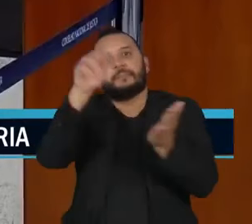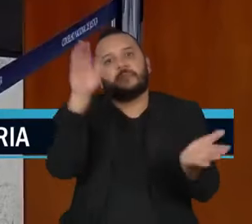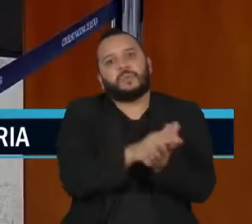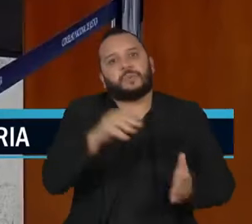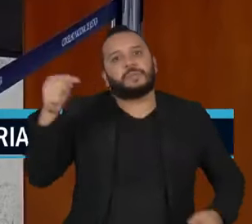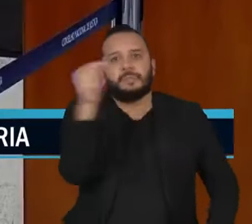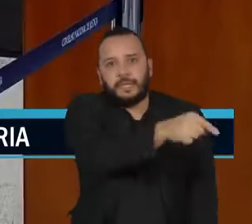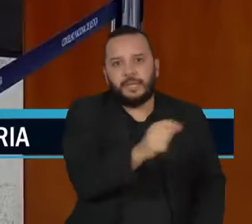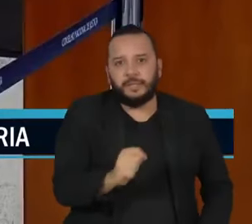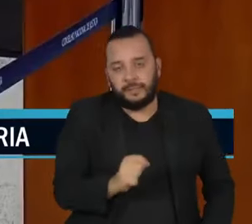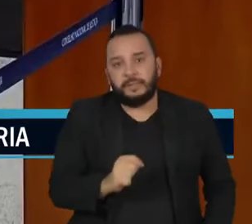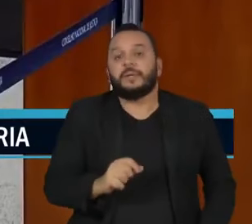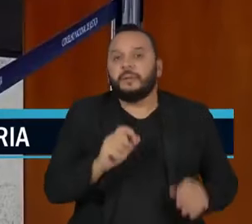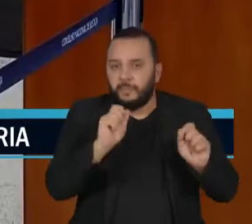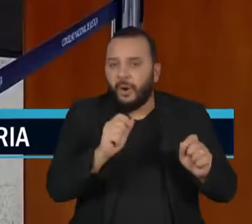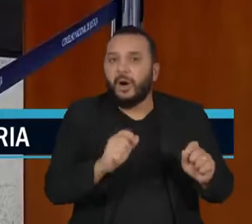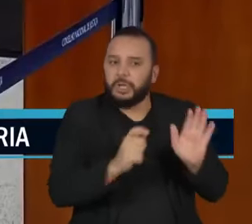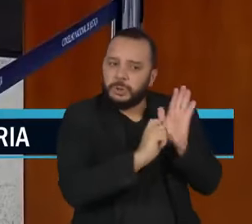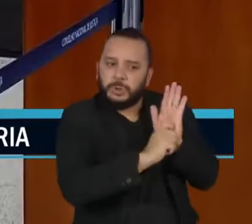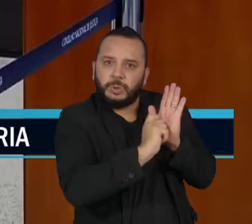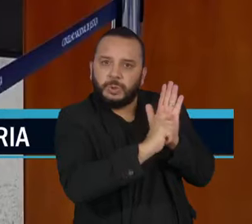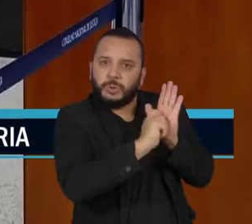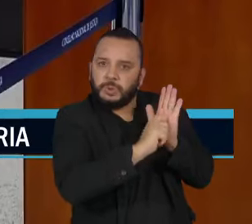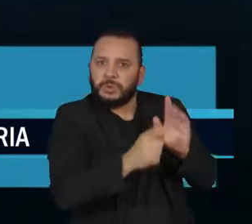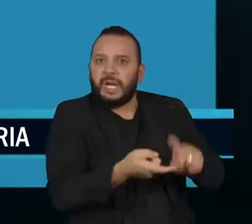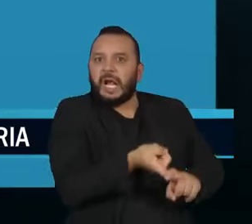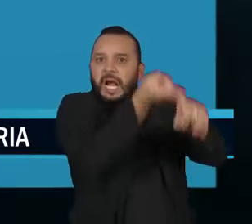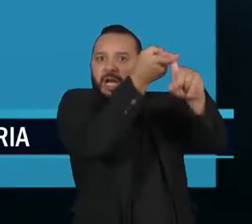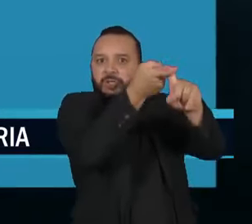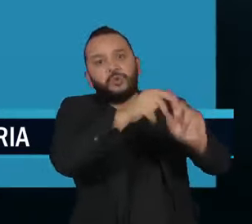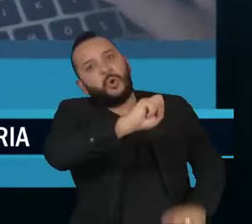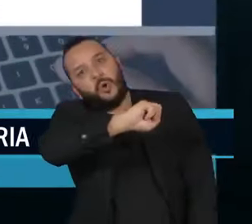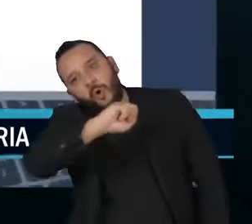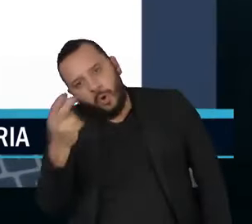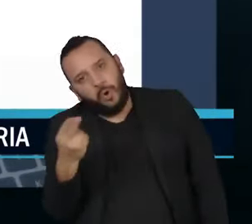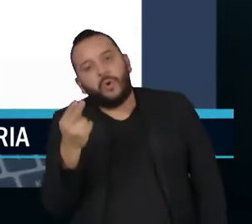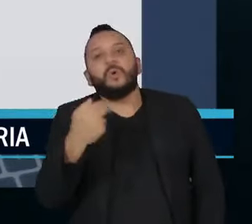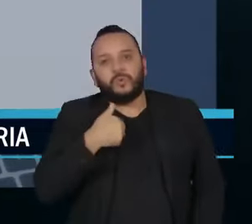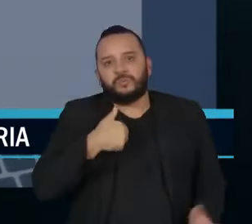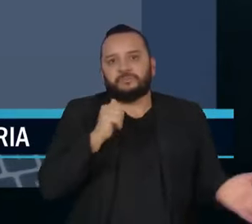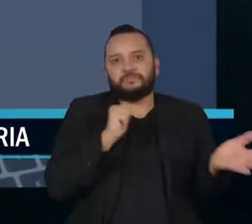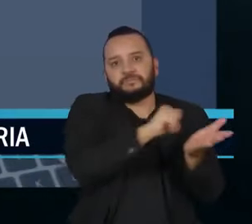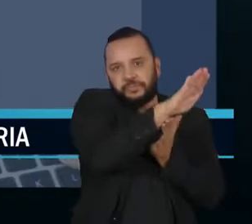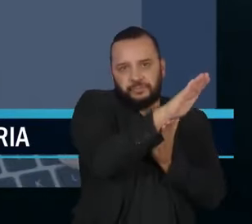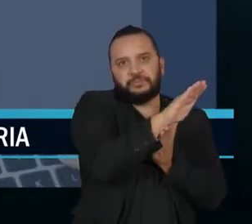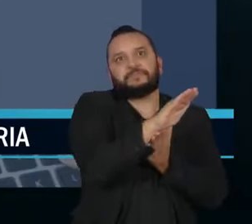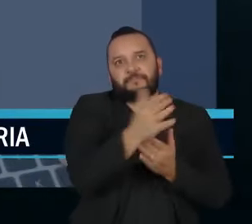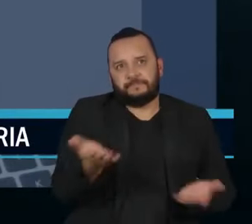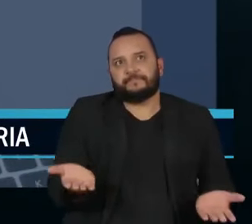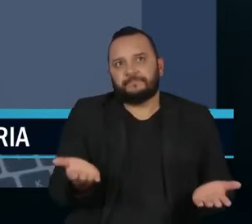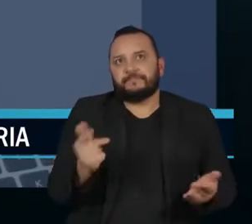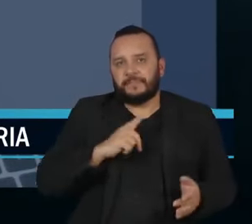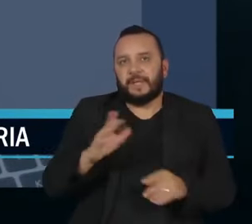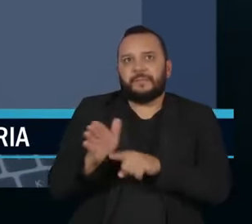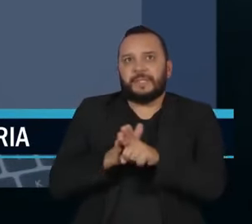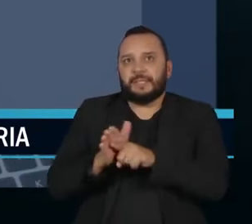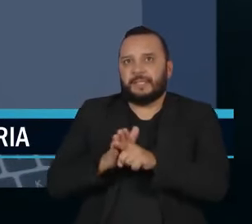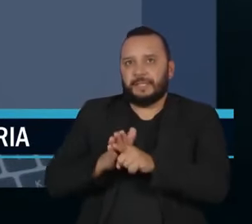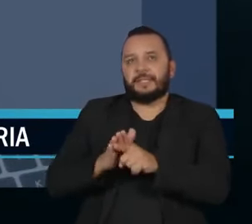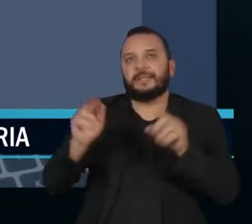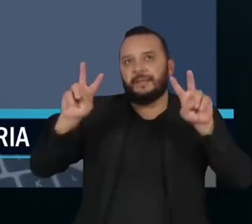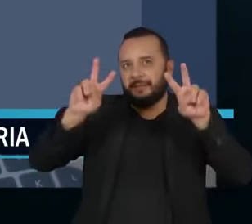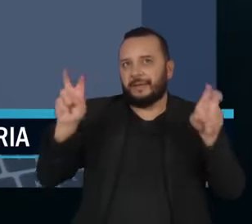que vão desde a advertência até a perda do cargo. O dado faz parte de um levantamento feito pela ONG Fiquem